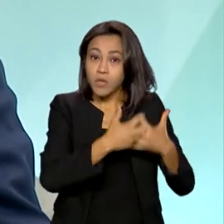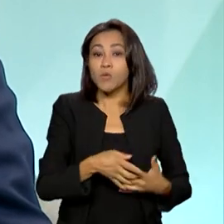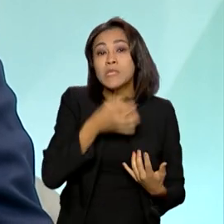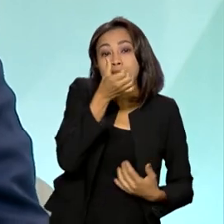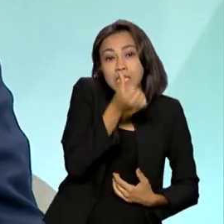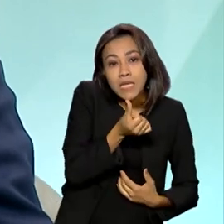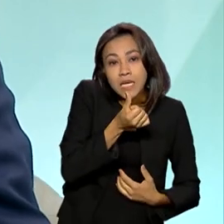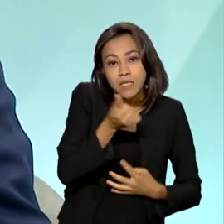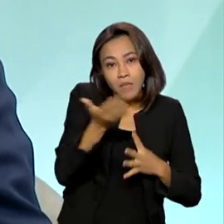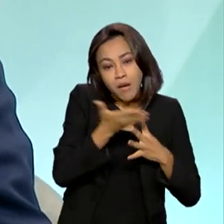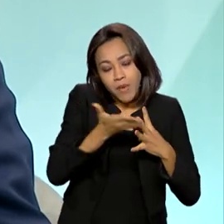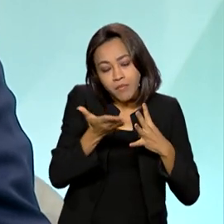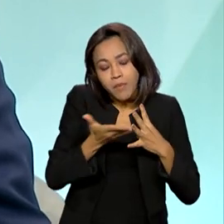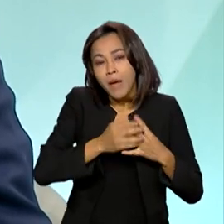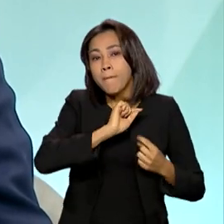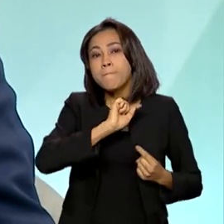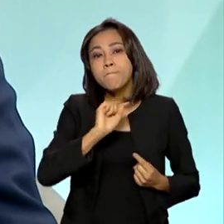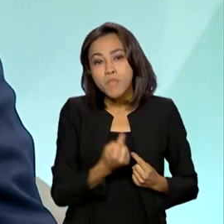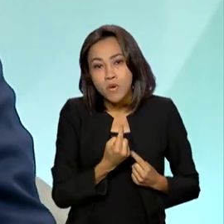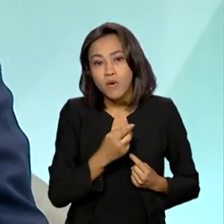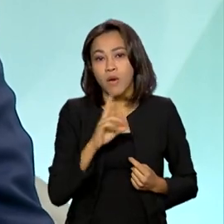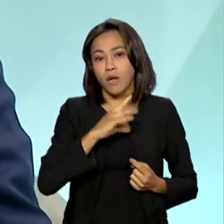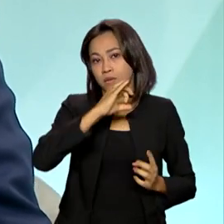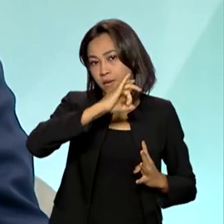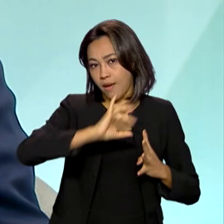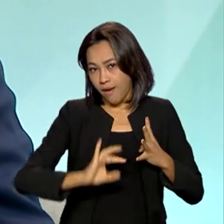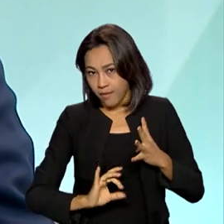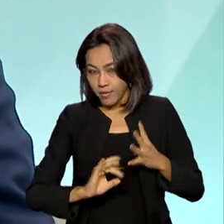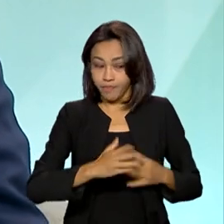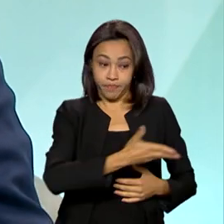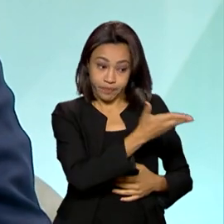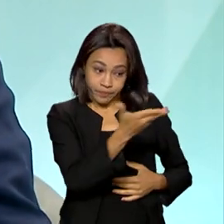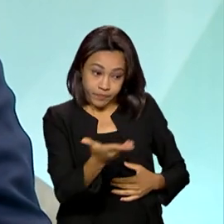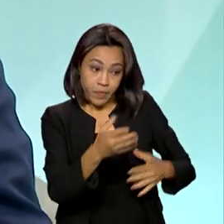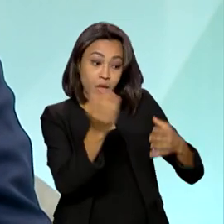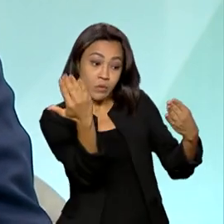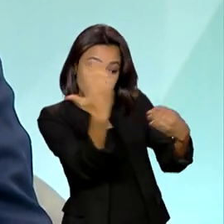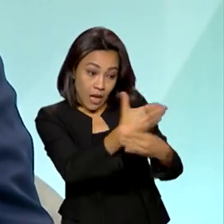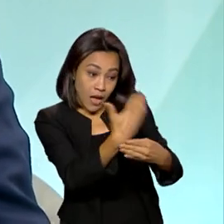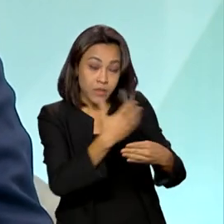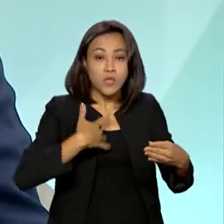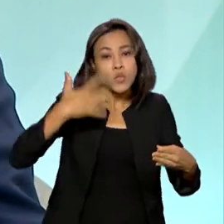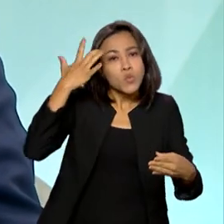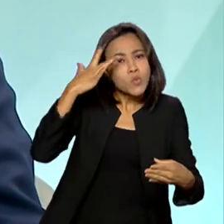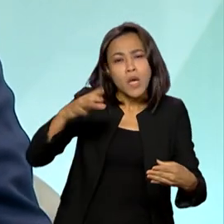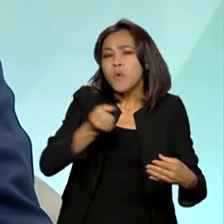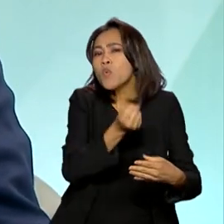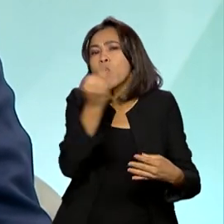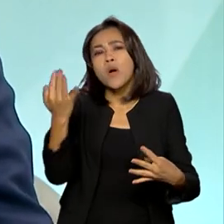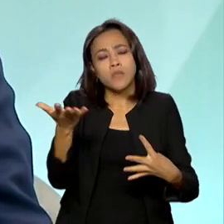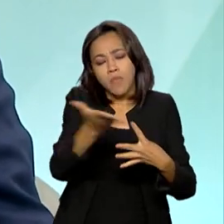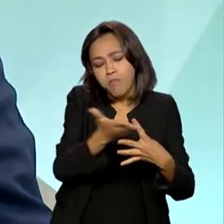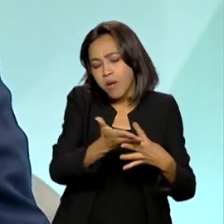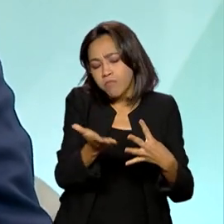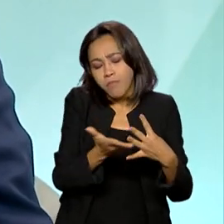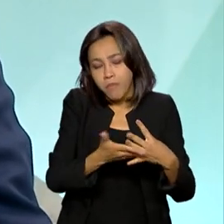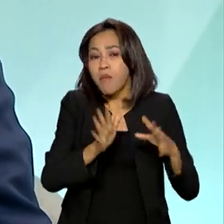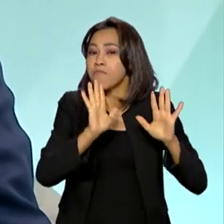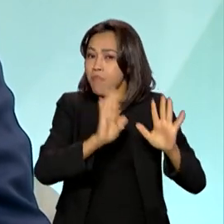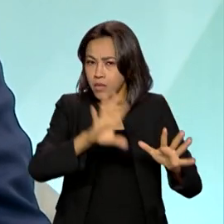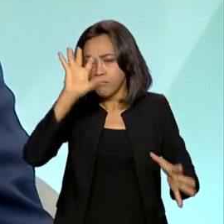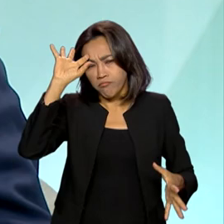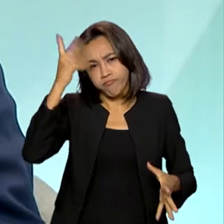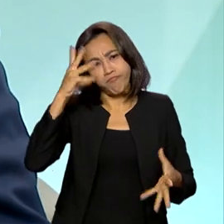parcelas de mil reais cada uma. No caso dos taxistas, nós não temos como dizer quantas parcelas serão, mas nós